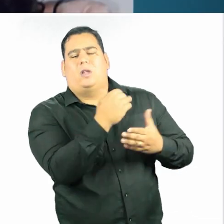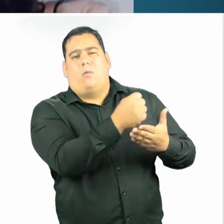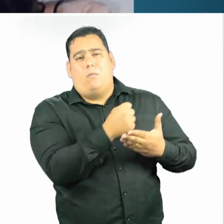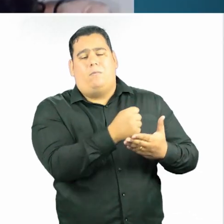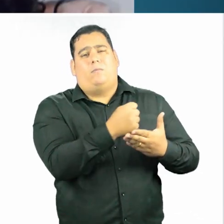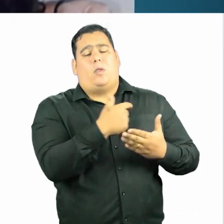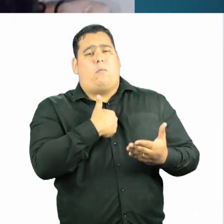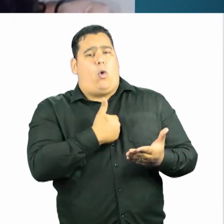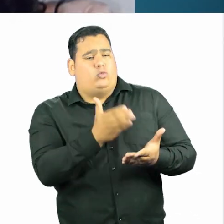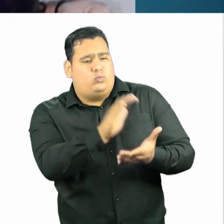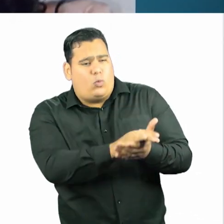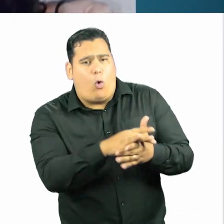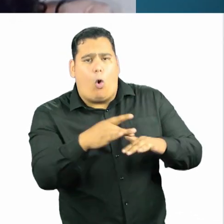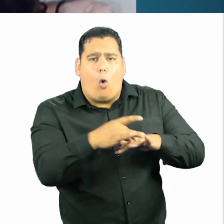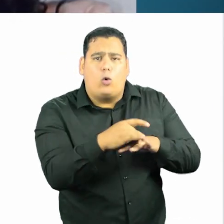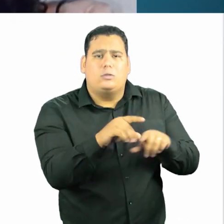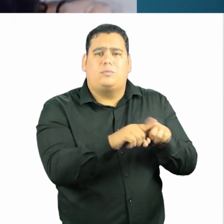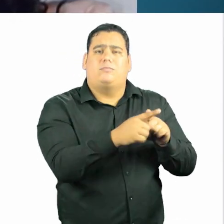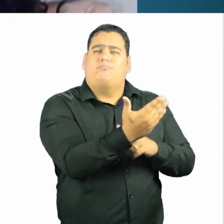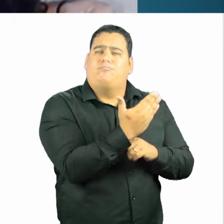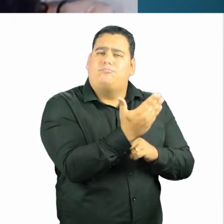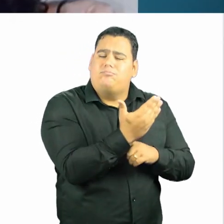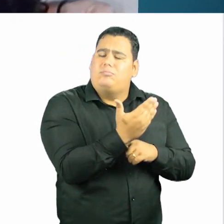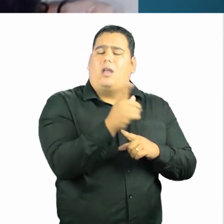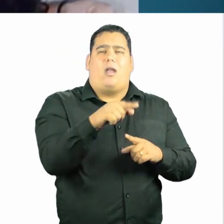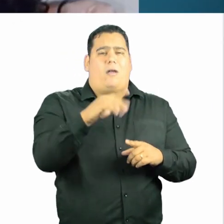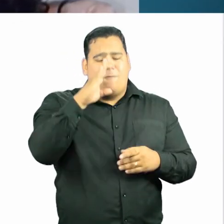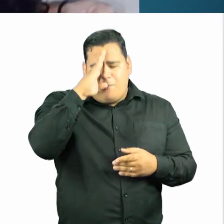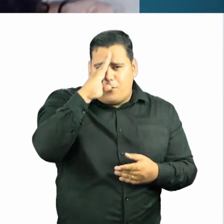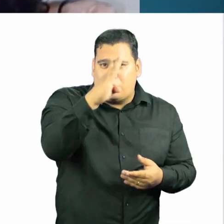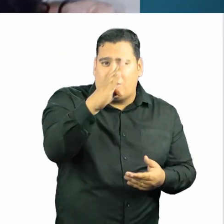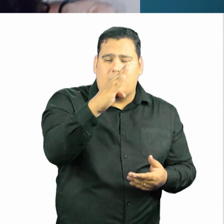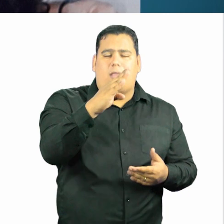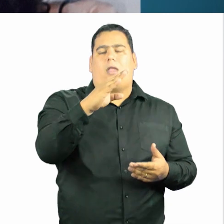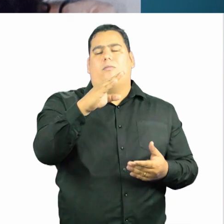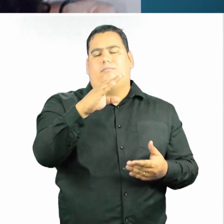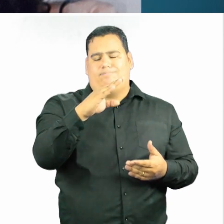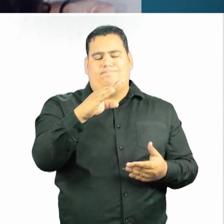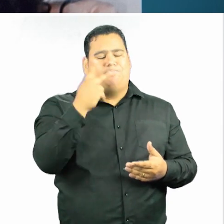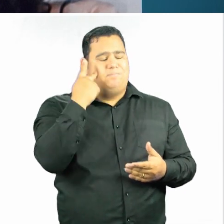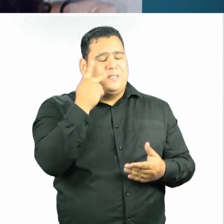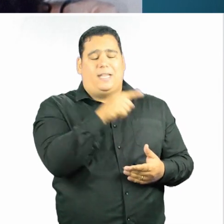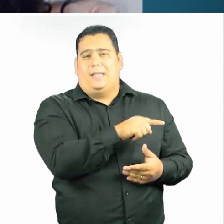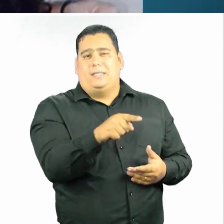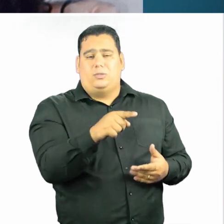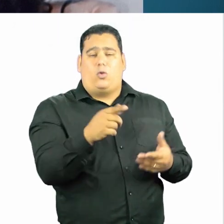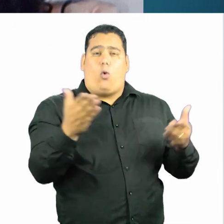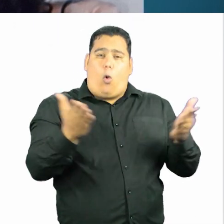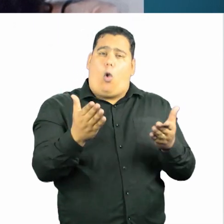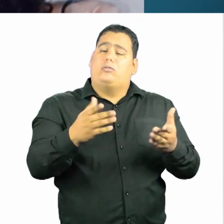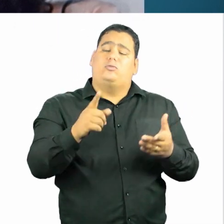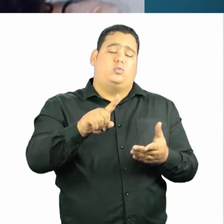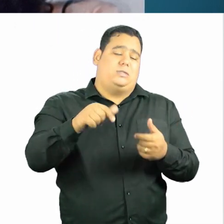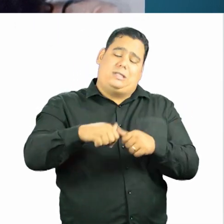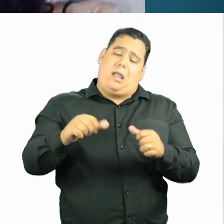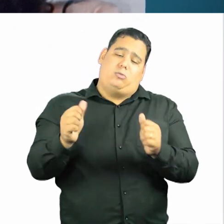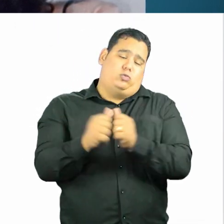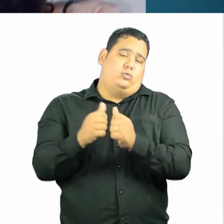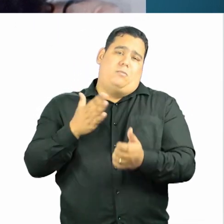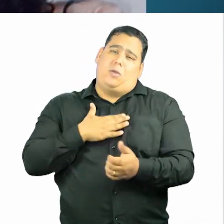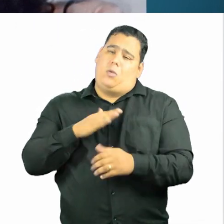O meu marido foi fundamental na minha formação, ele, que hoje não está mais conosco, mas que